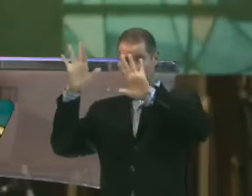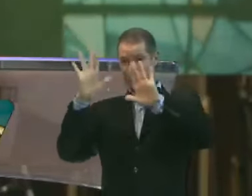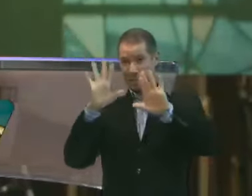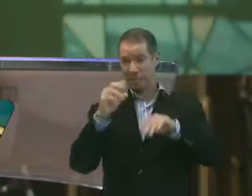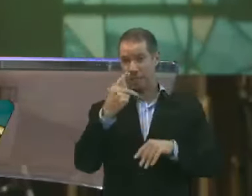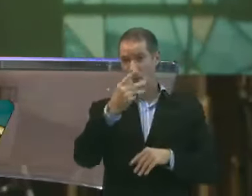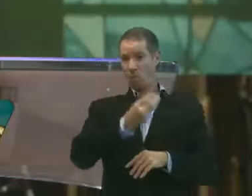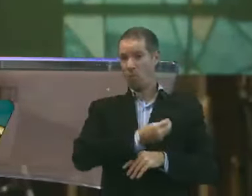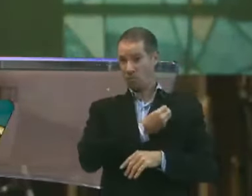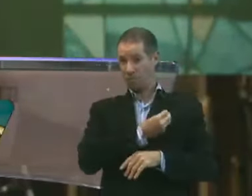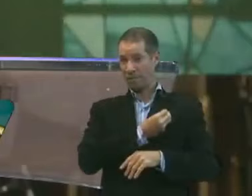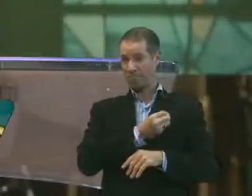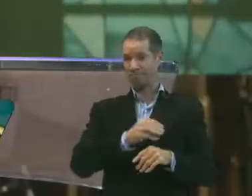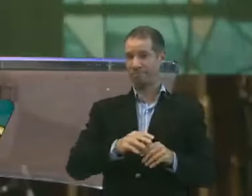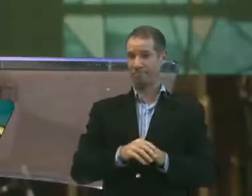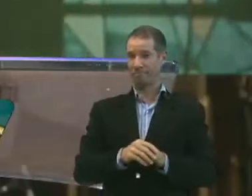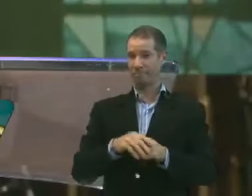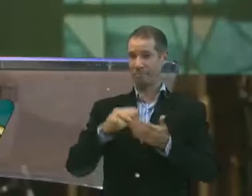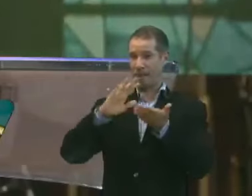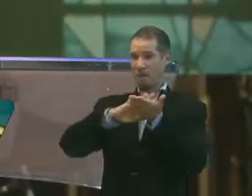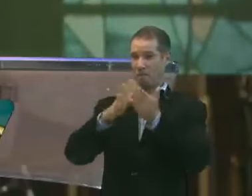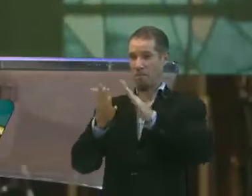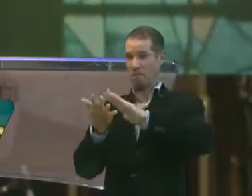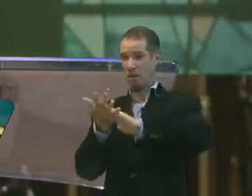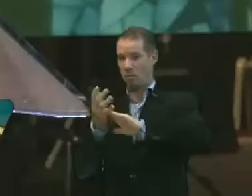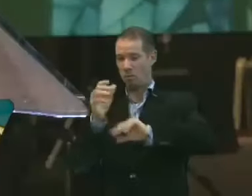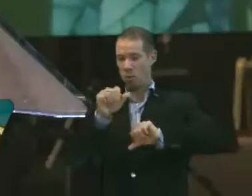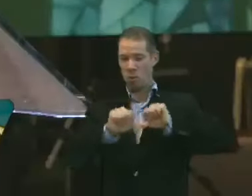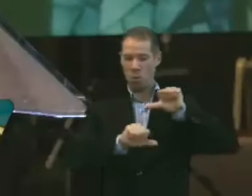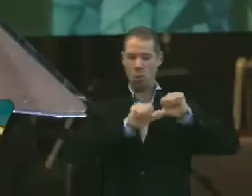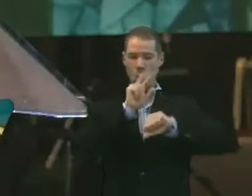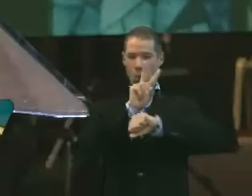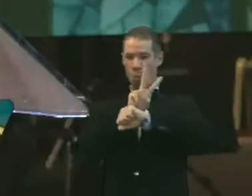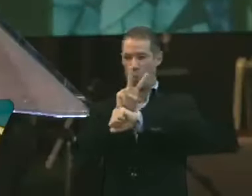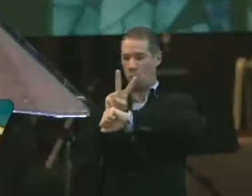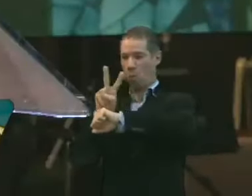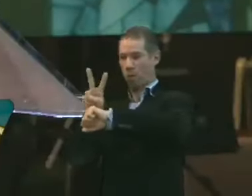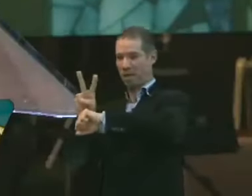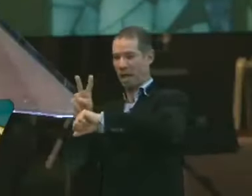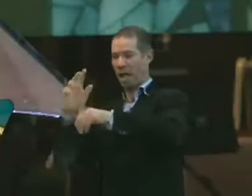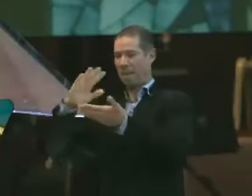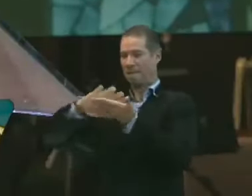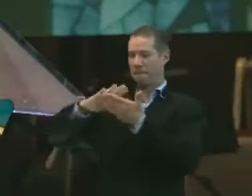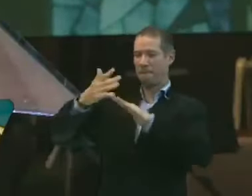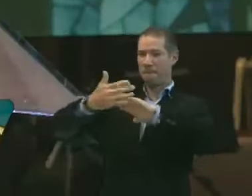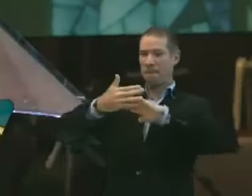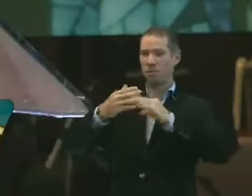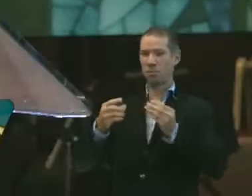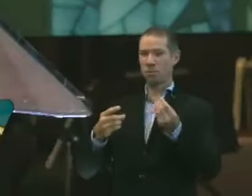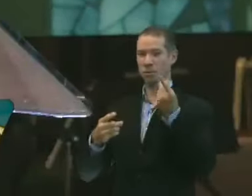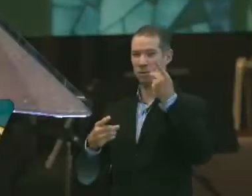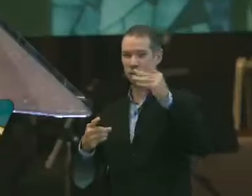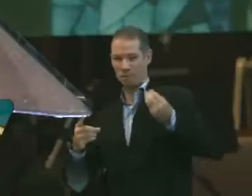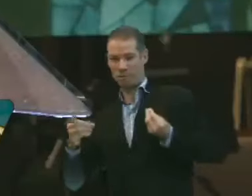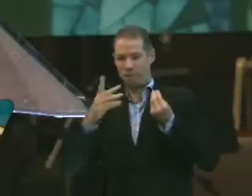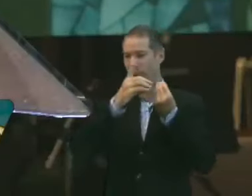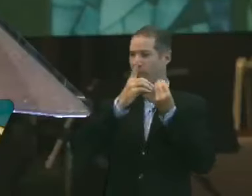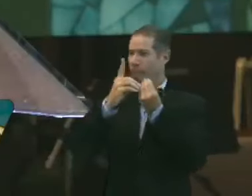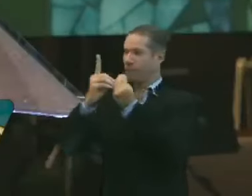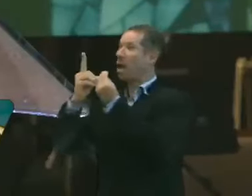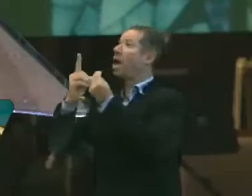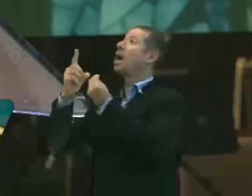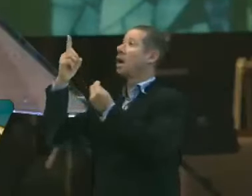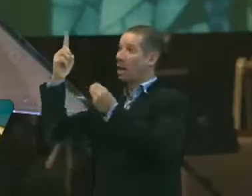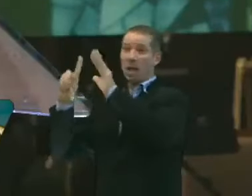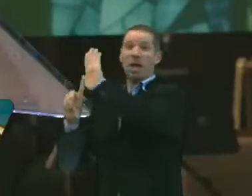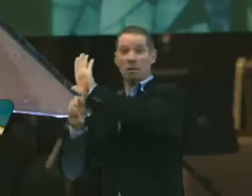sobre a sua vida. Mãos que cuidam. Mãos que guiam. Mãos que revelam